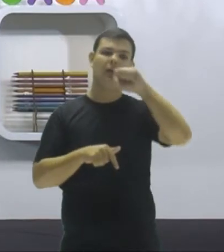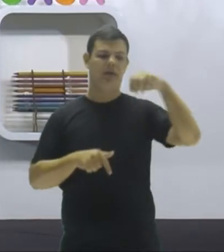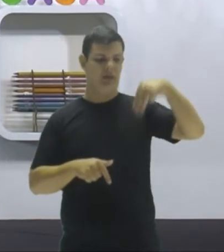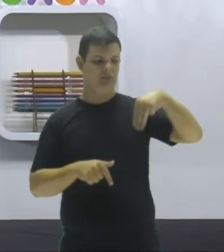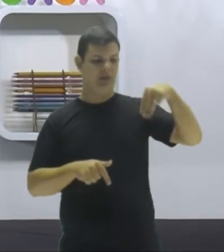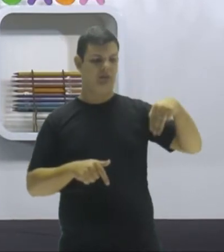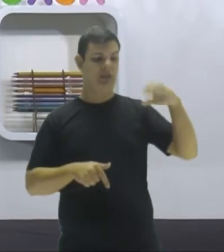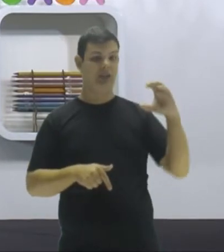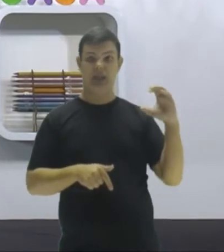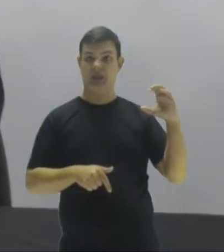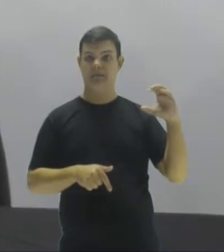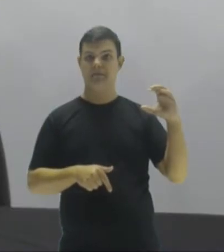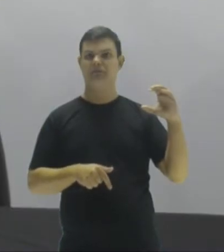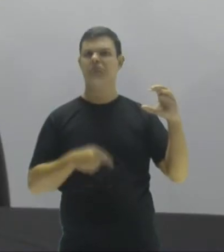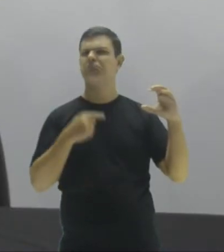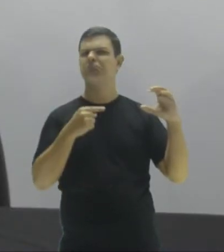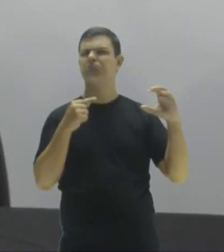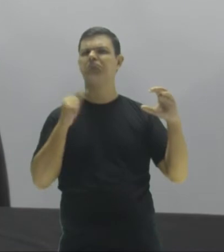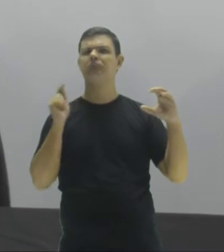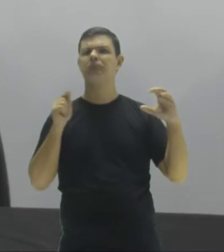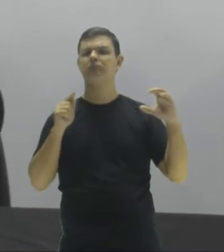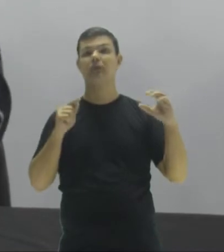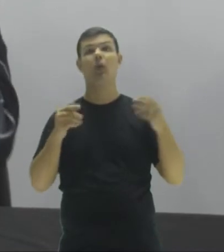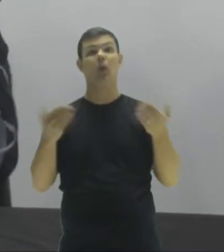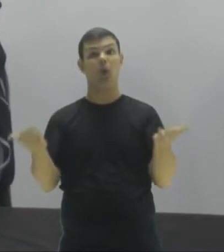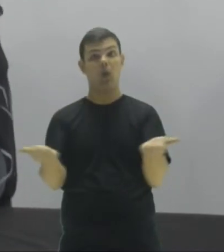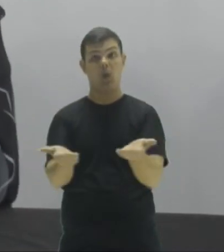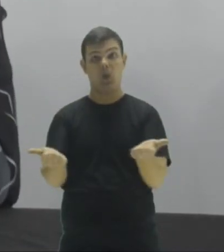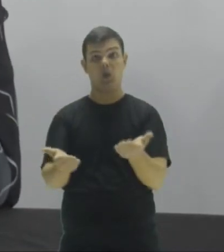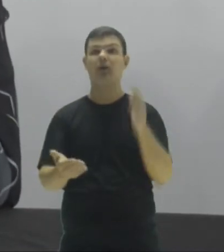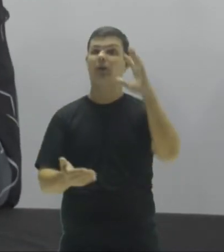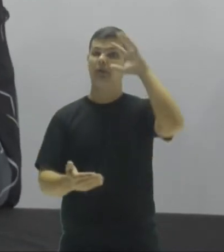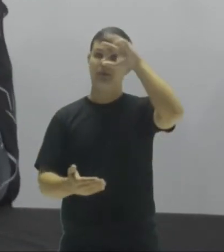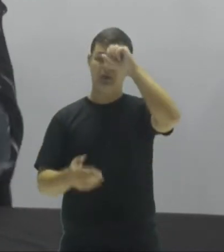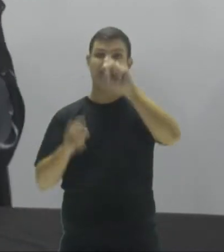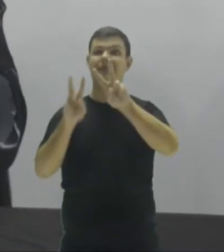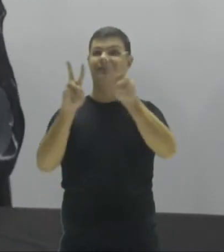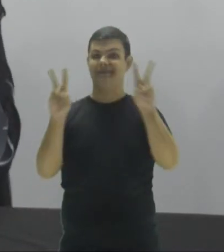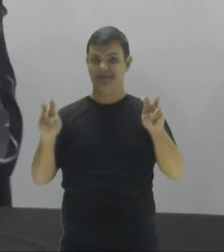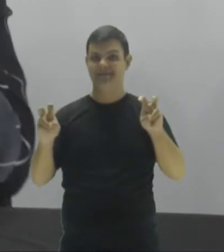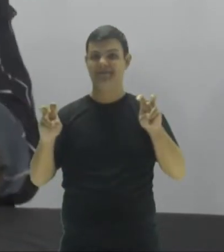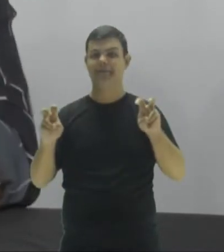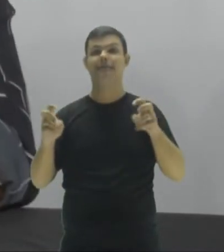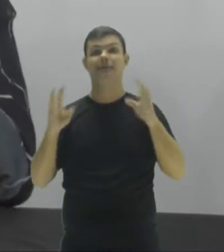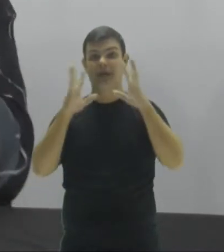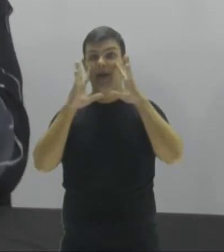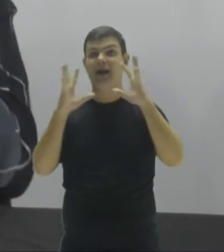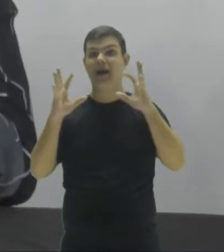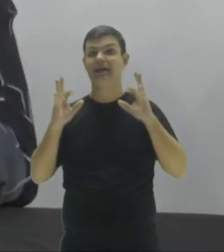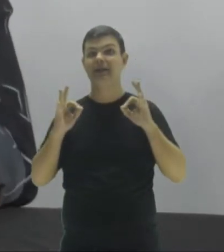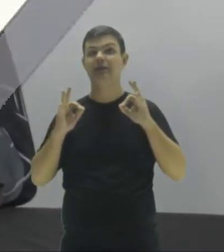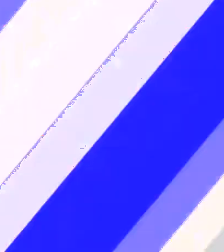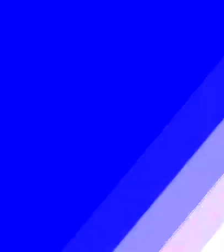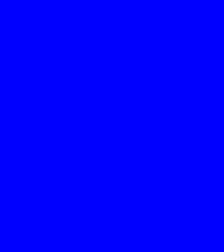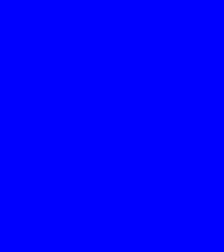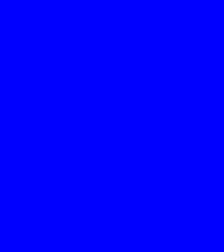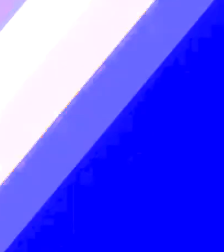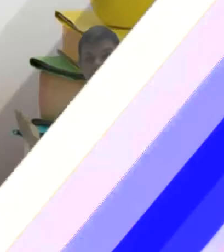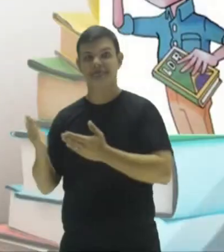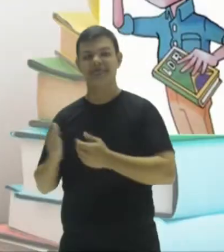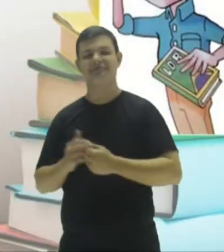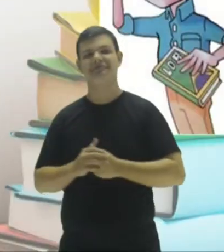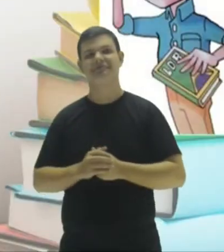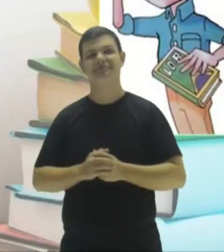múltiplo comum. Na aula de hoje, nós vamos trabalhar esse assunto, tá ok? Preste atenção. Olha esse slide aí pessoal.